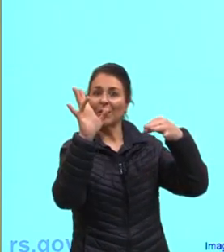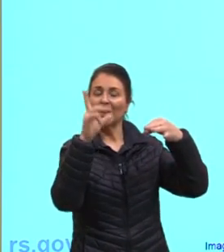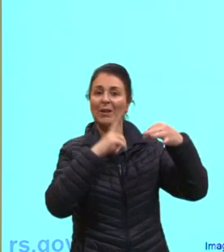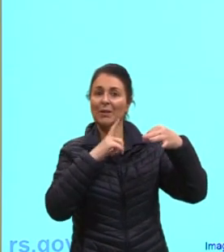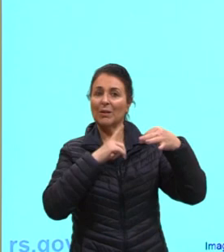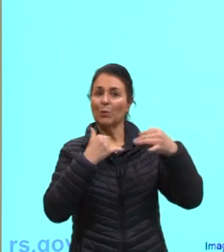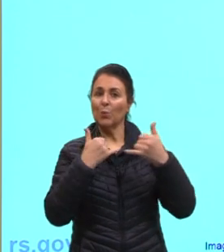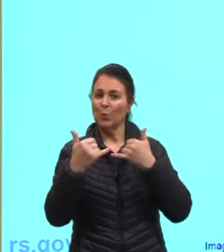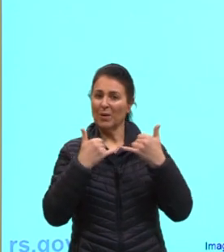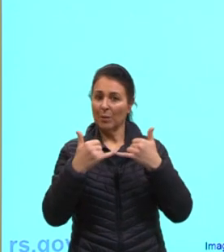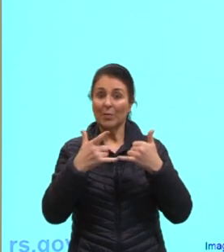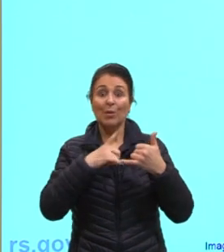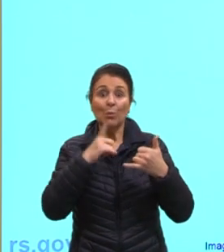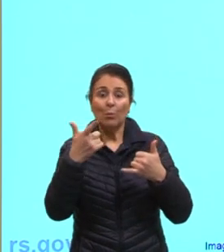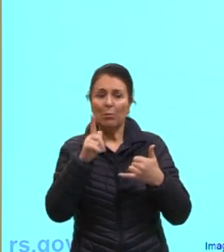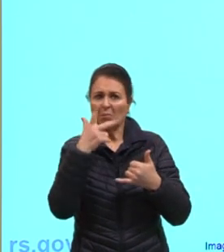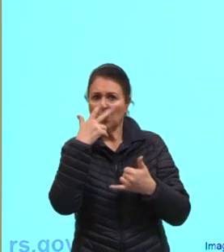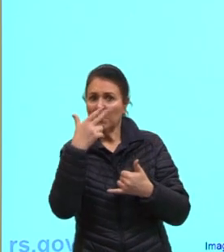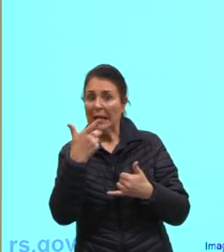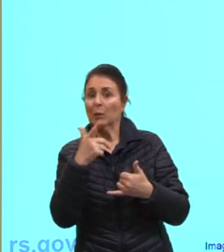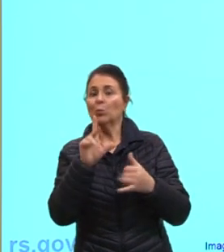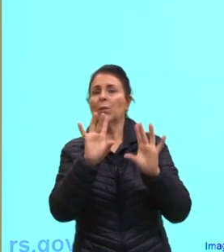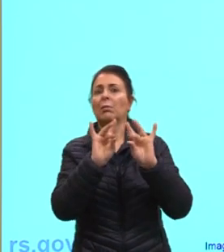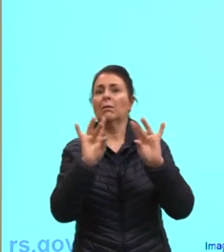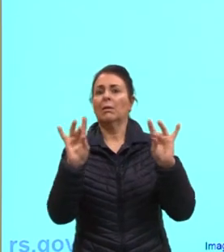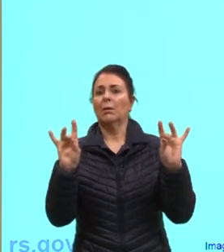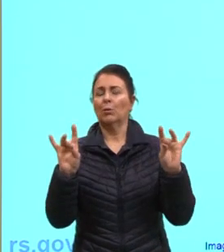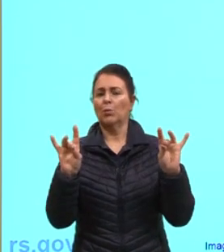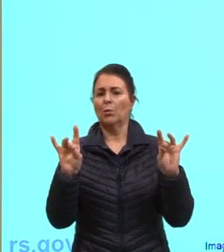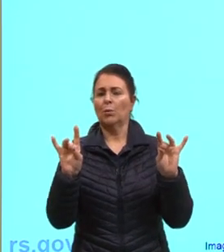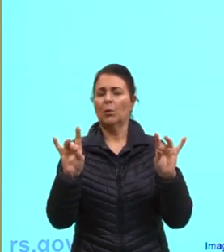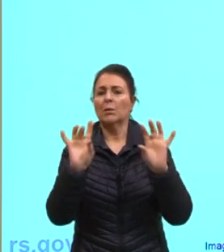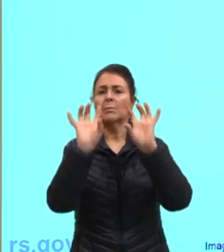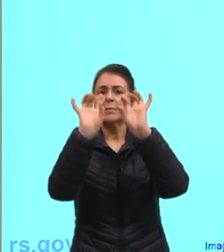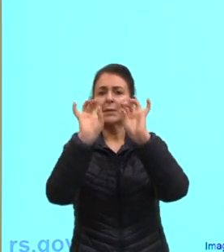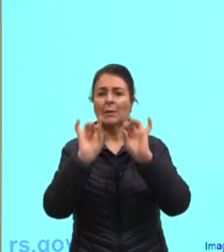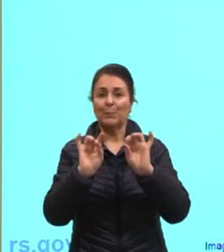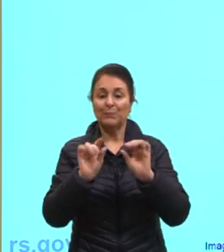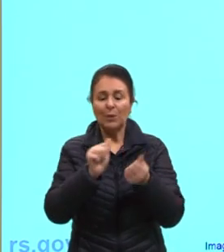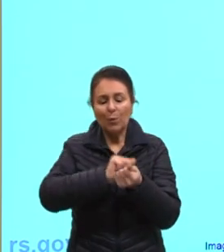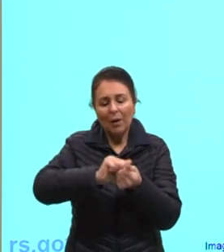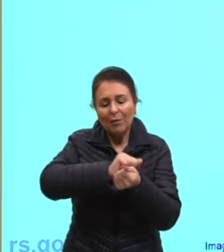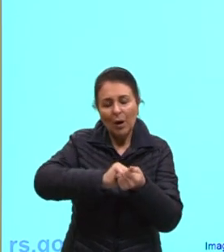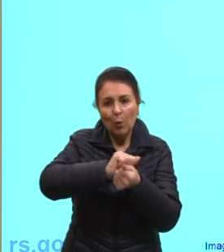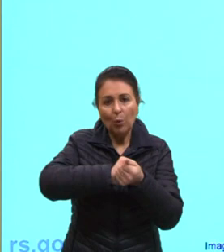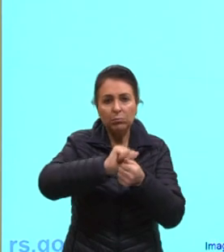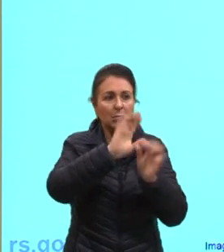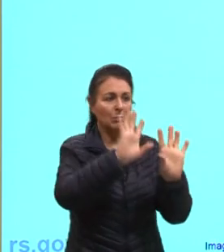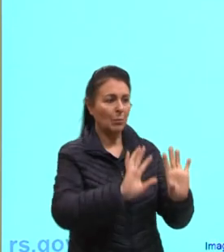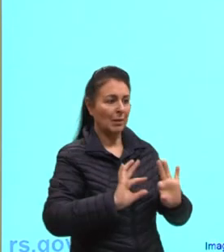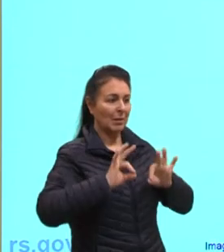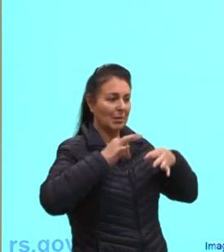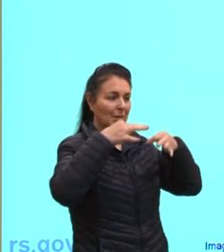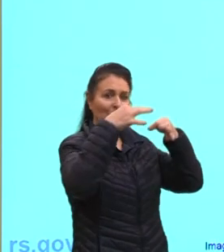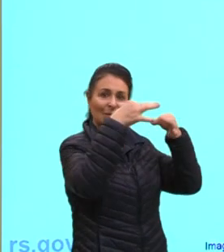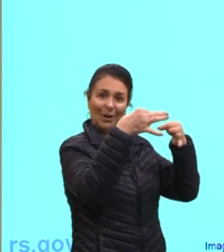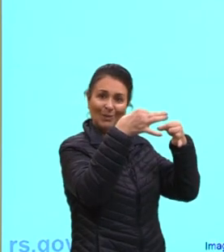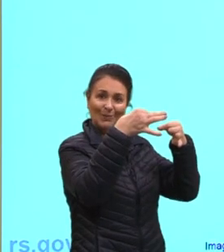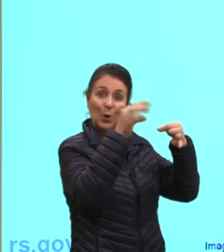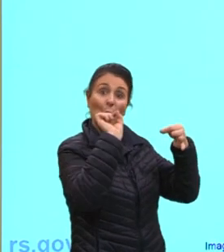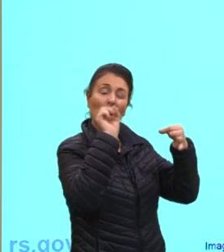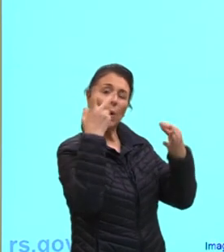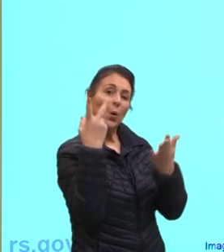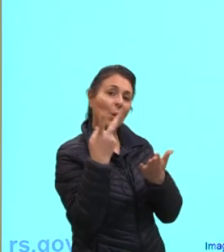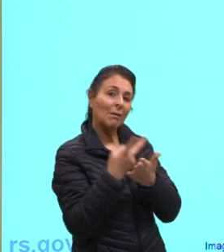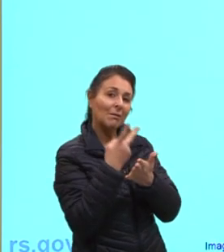é um exemplo que tem líquido específico, mas, por exemplo, quando a gente lava a roupa, né? E estende no varal. O que acontece,